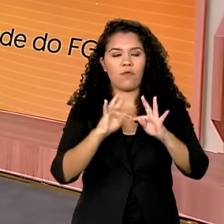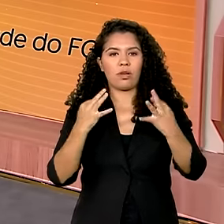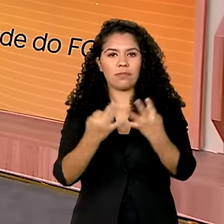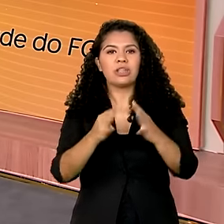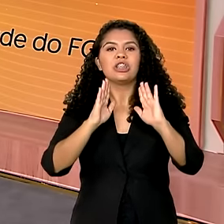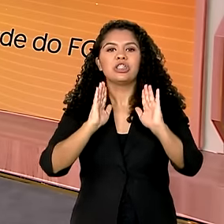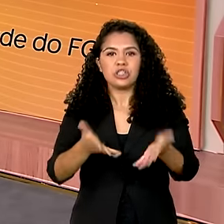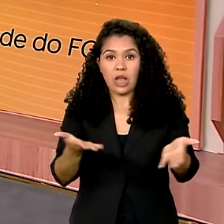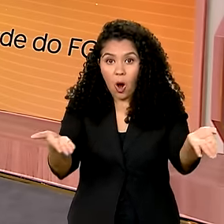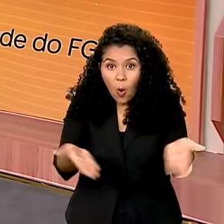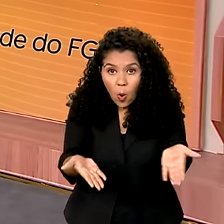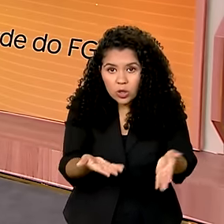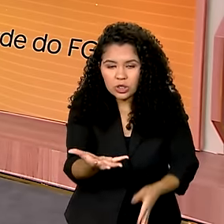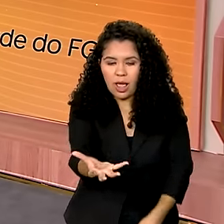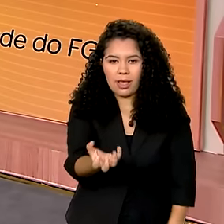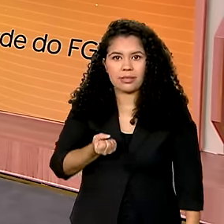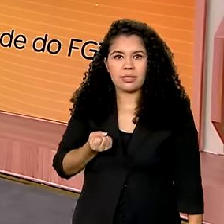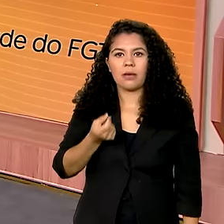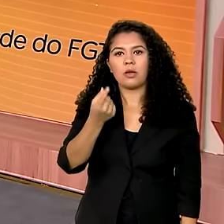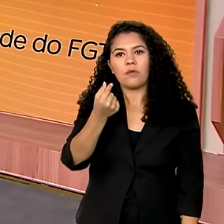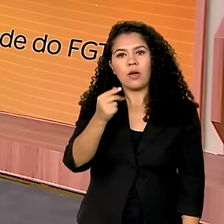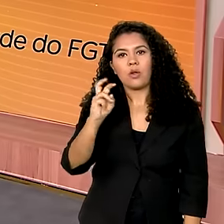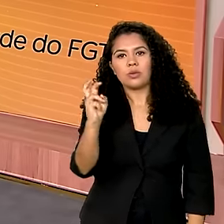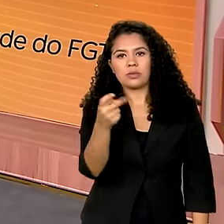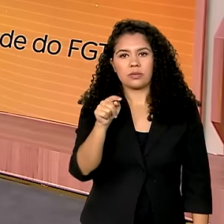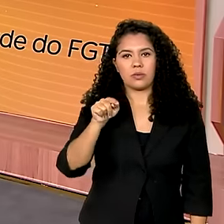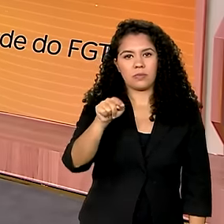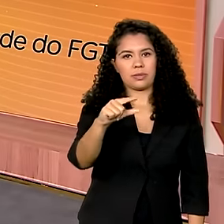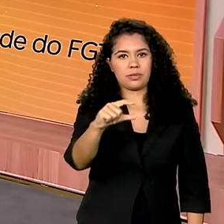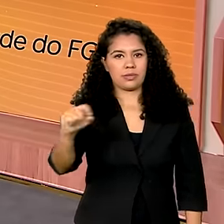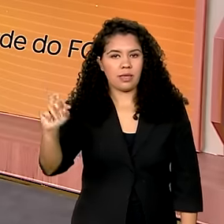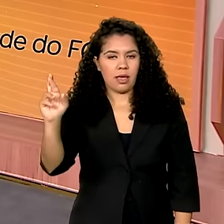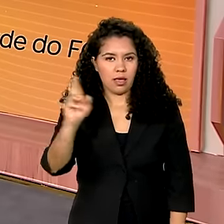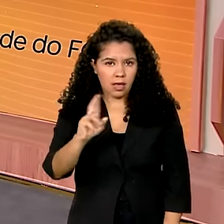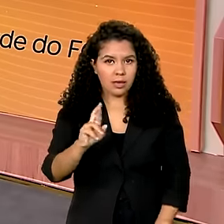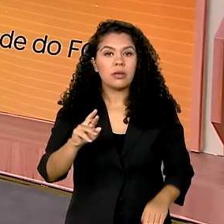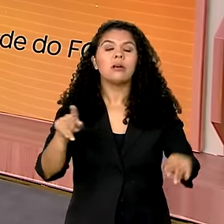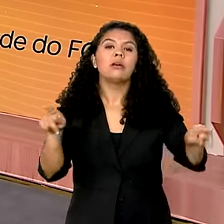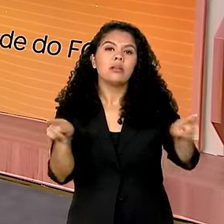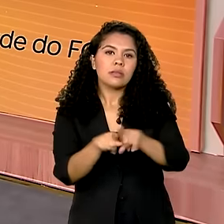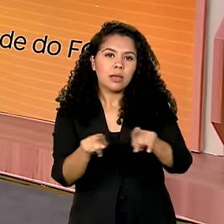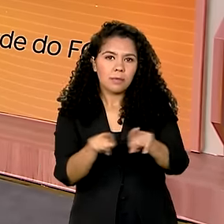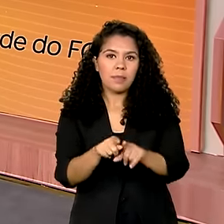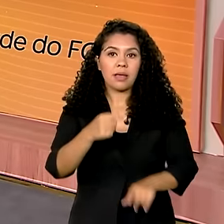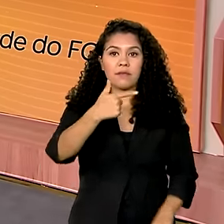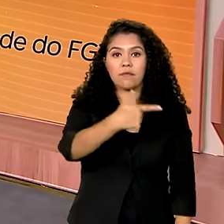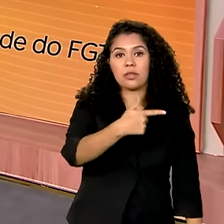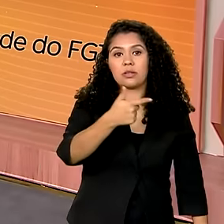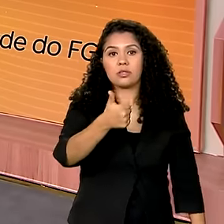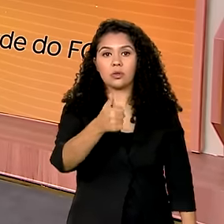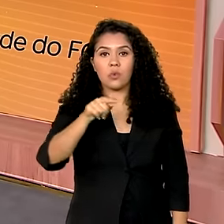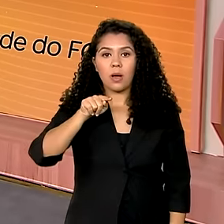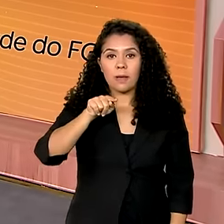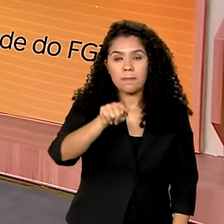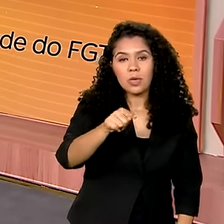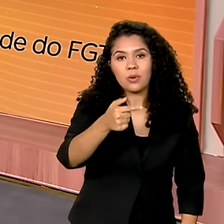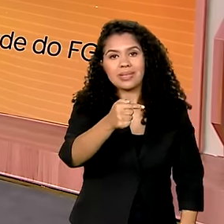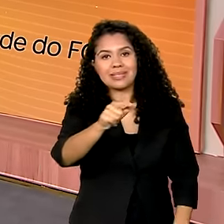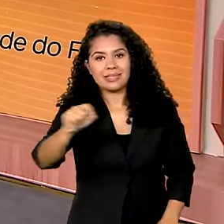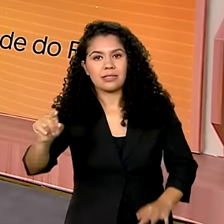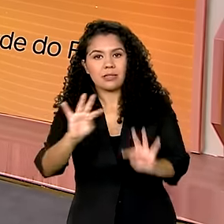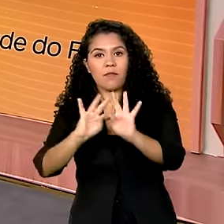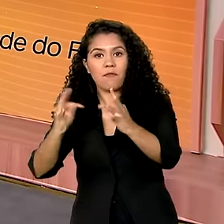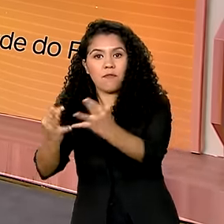já recebem hoje o auxílio-reconstrução de R 5.100. Além disso, 21.700 novas